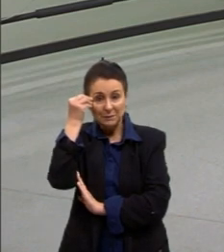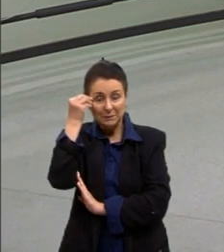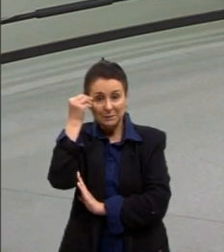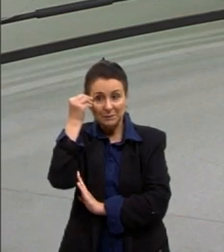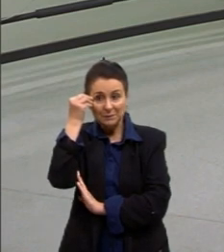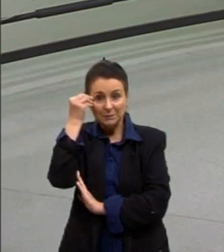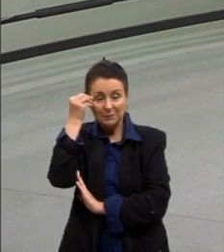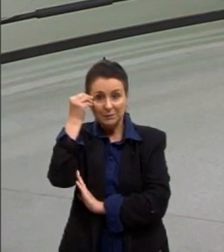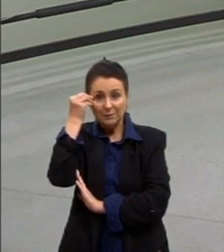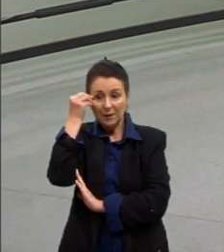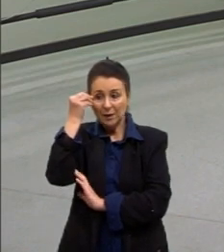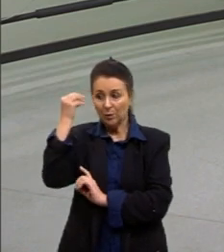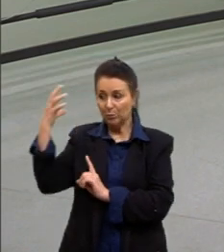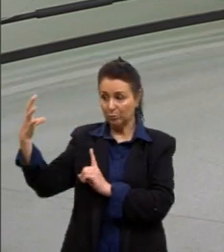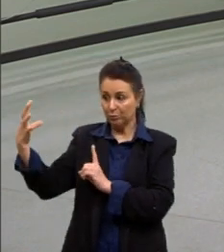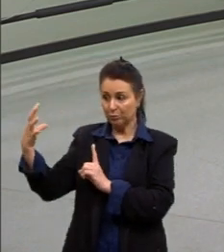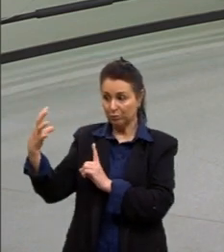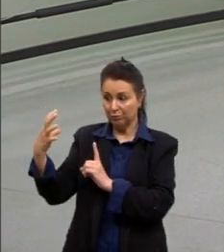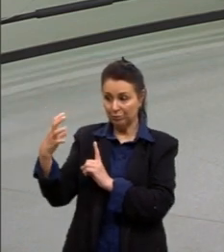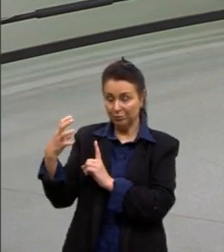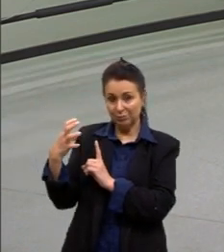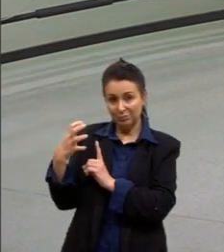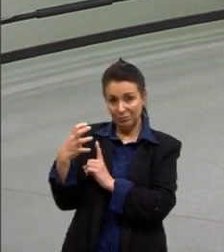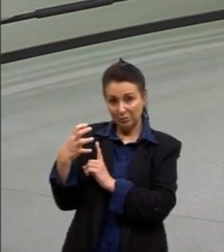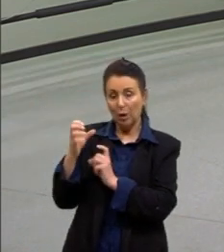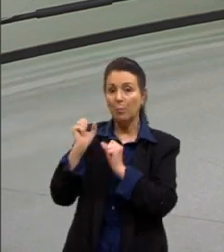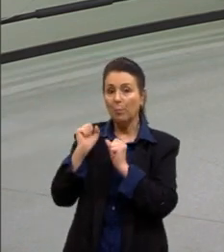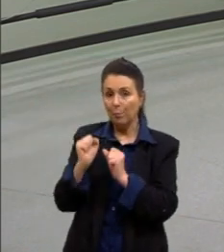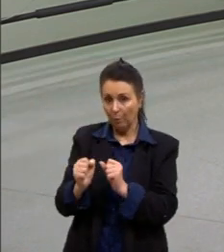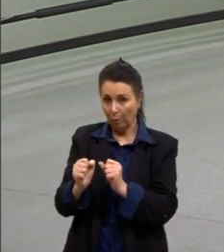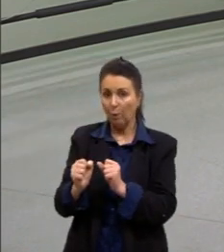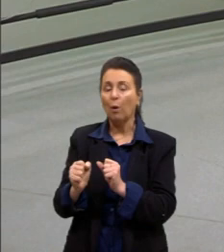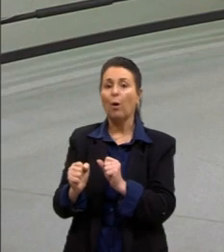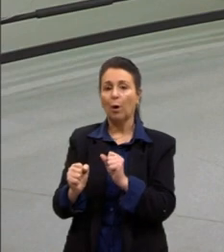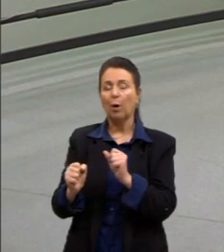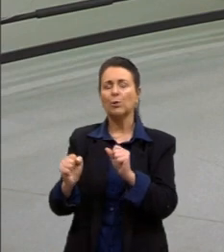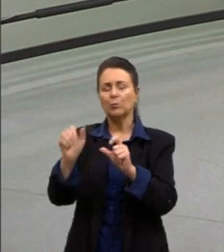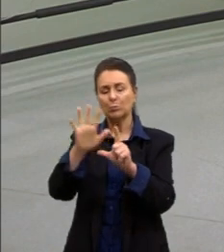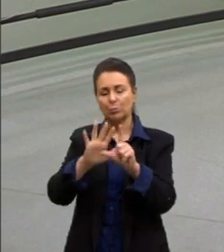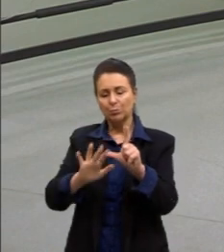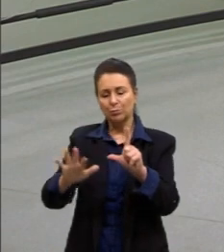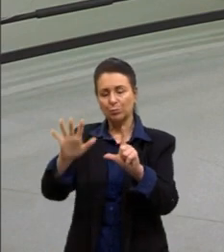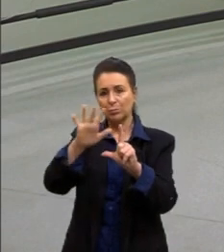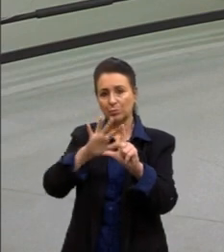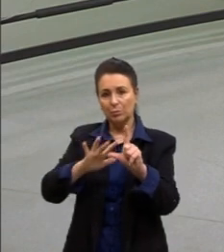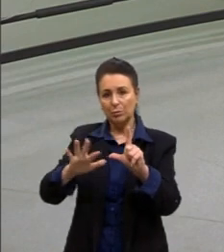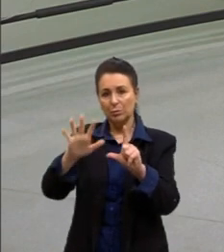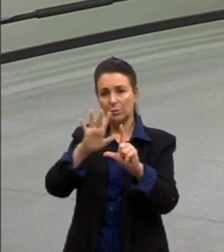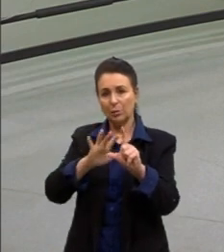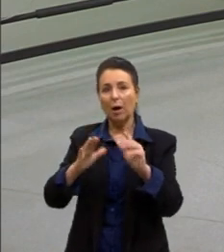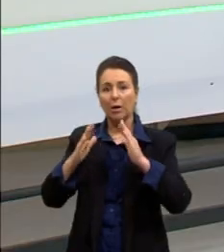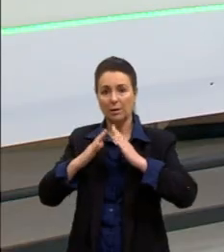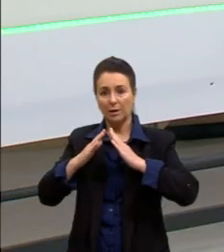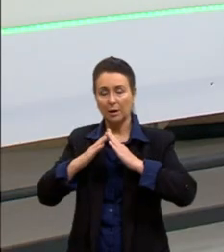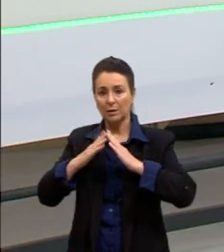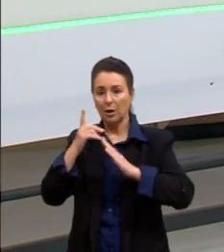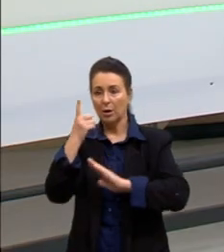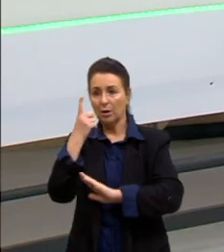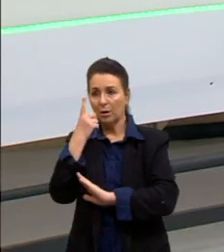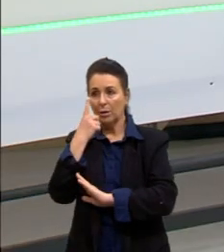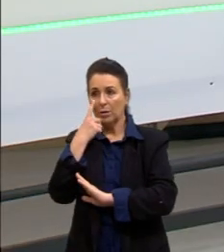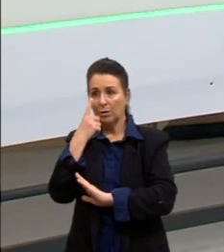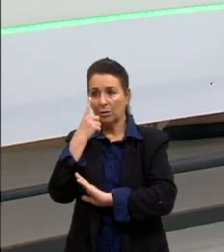de interferência, né? Vocês podem também acessar esse simulador. Aqui, olhando especificamente